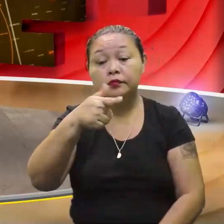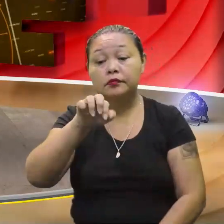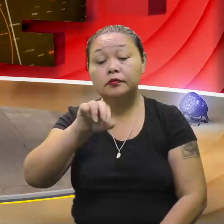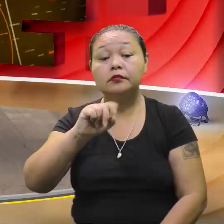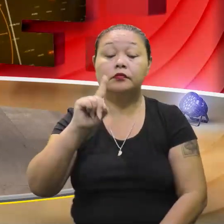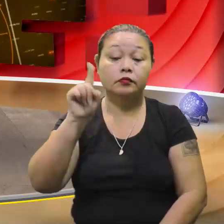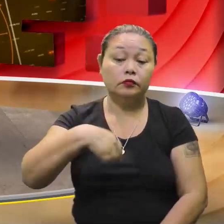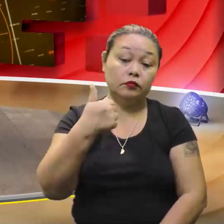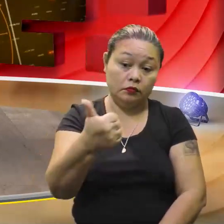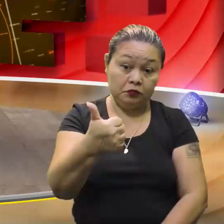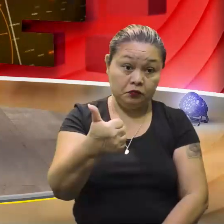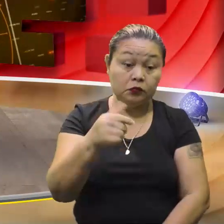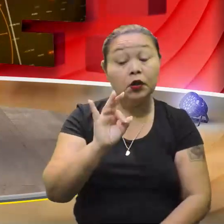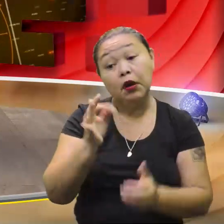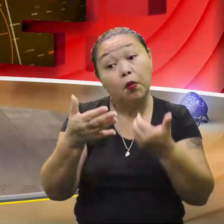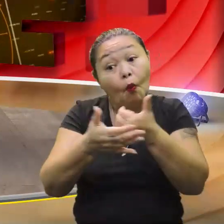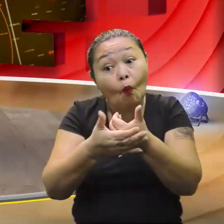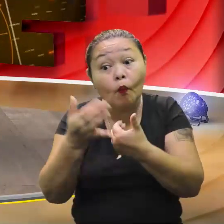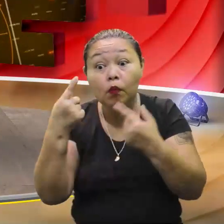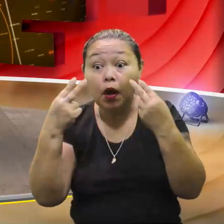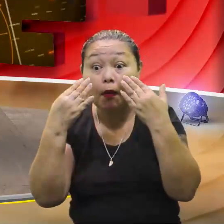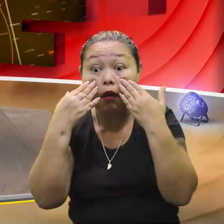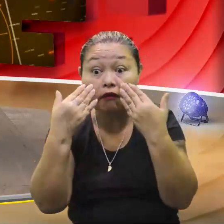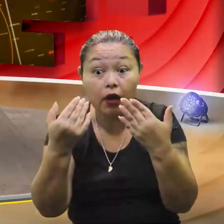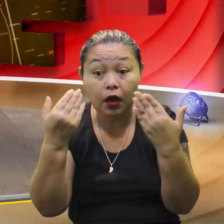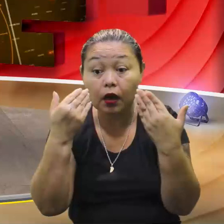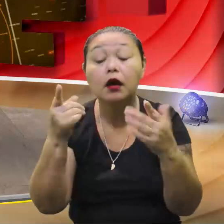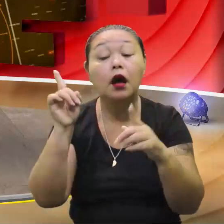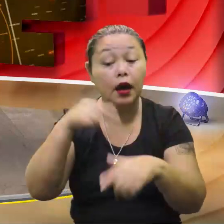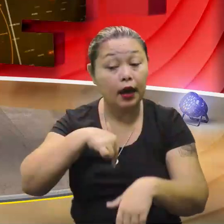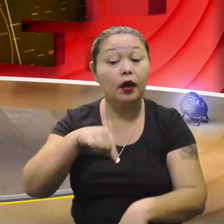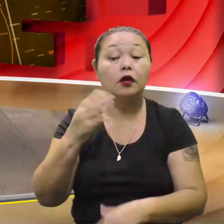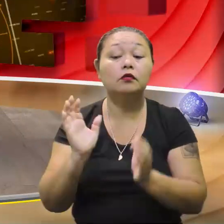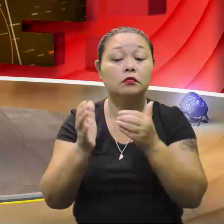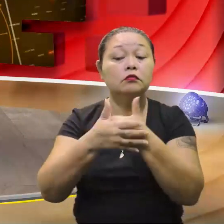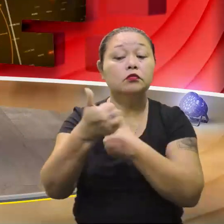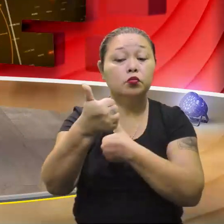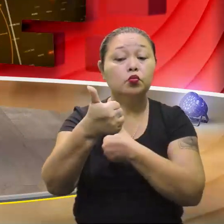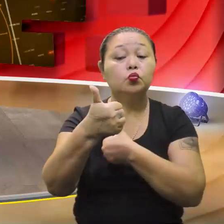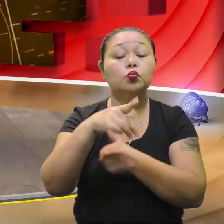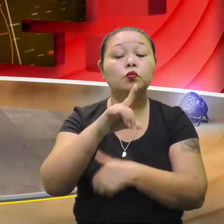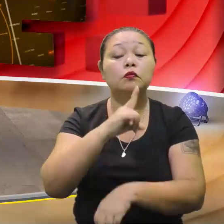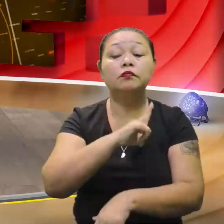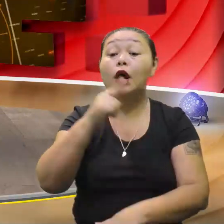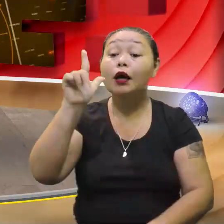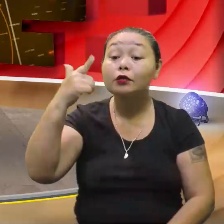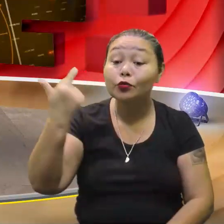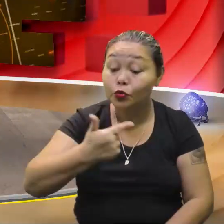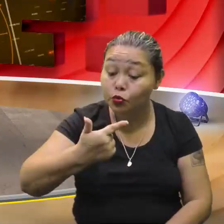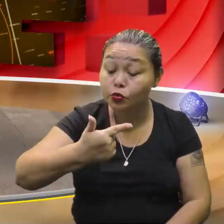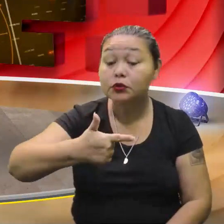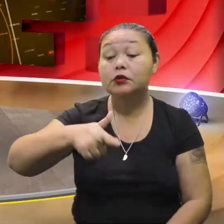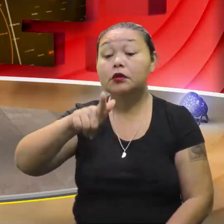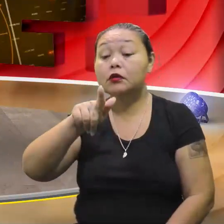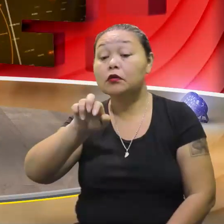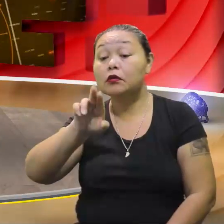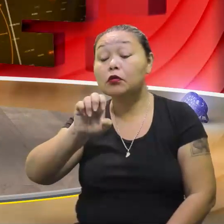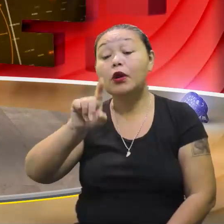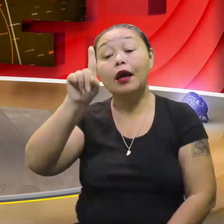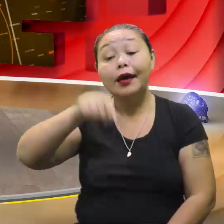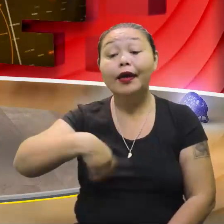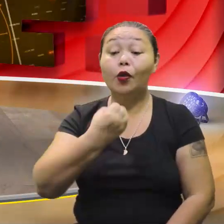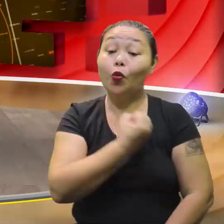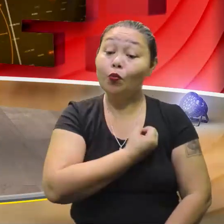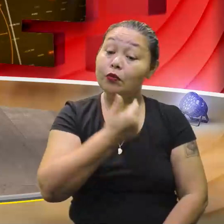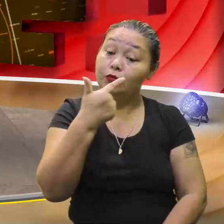Expoente um. Mesmo que ele não apareça. Não aparente, mas é um. Equação do segundo grau. Expoente dois. E assim